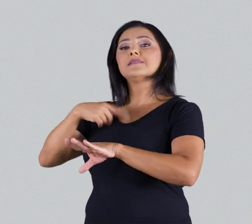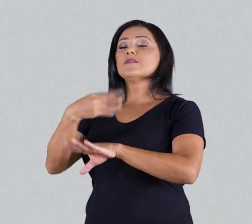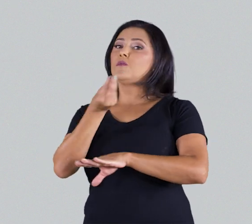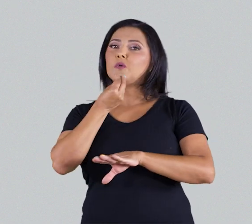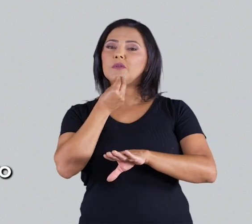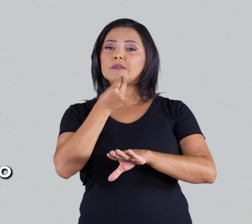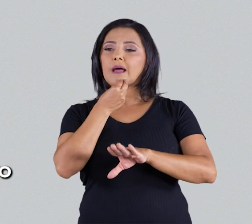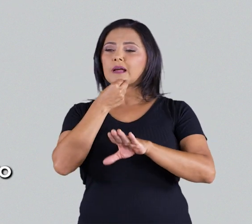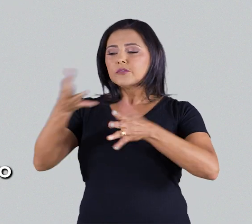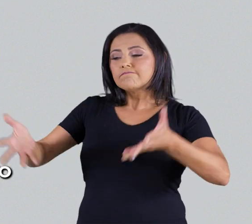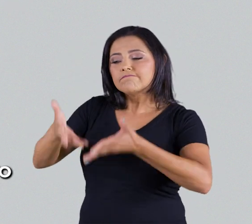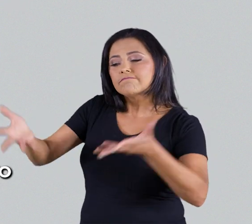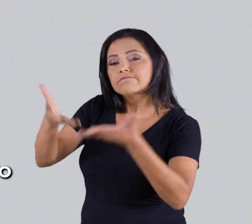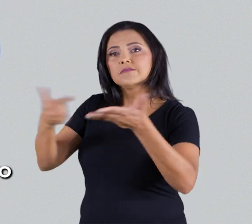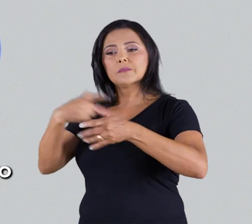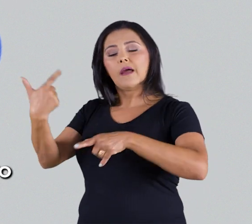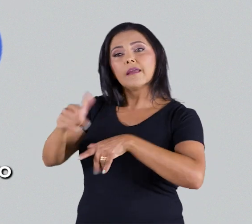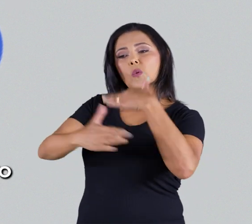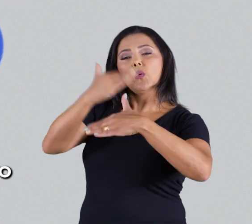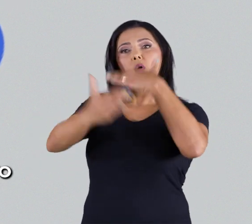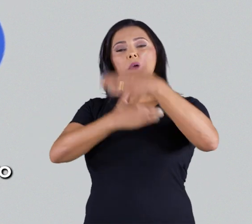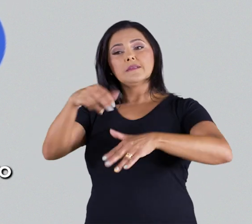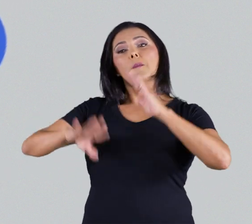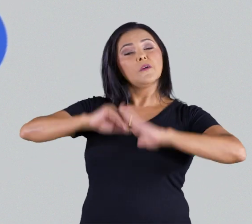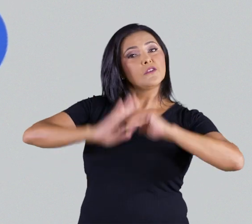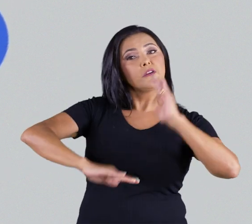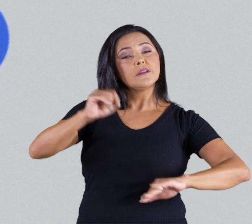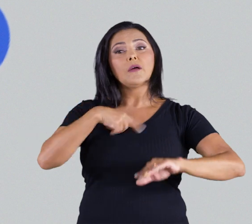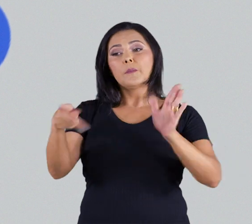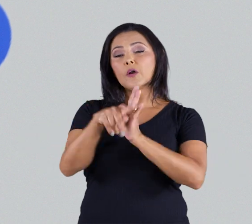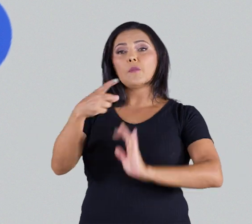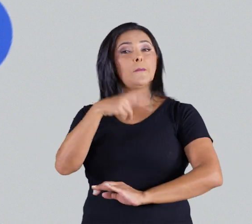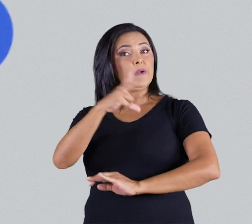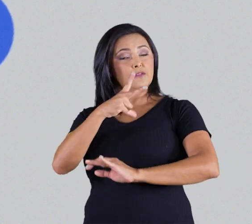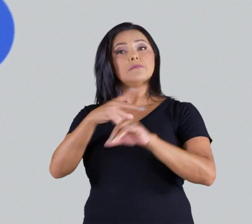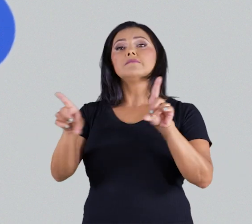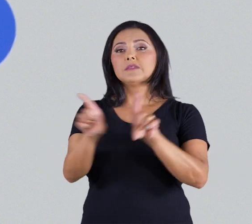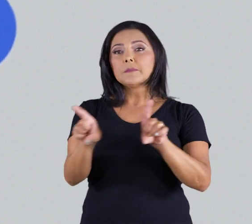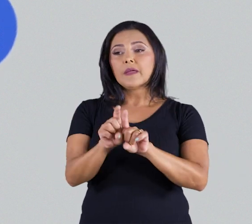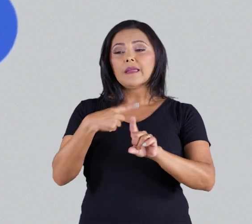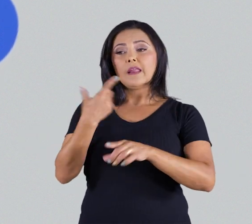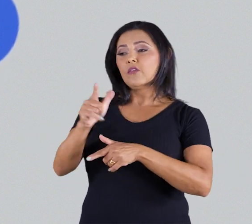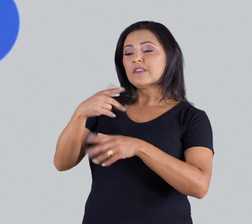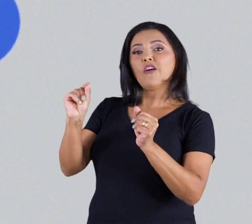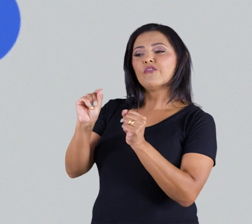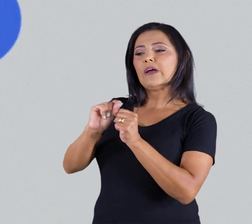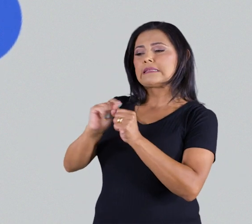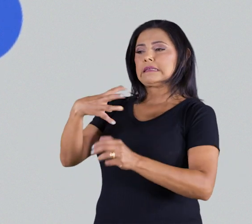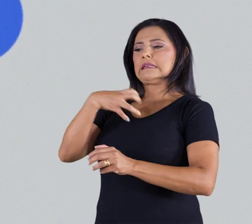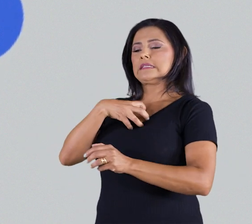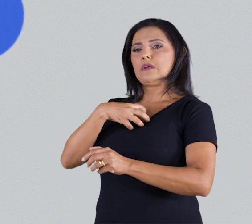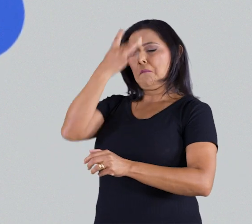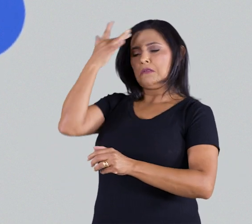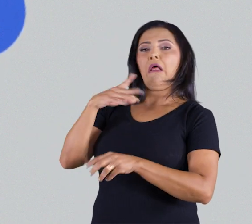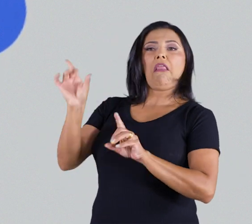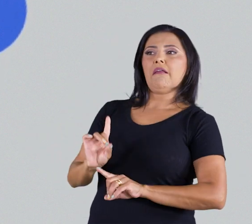deficiência, me deu oportunidade e incentivo para desenvolver meu lado profissional e meu lado pessoal também. Eles não me